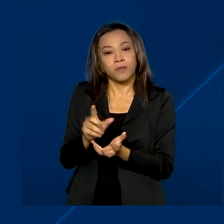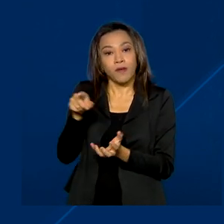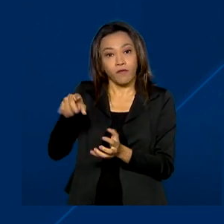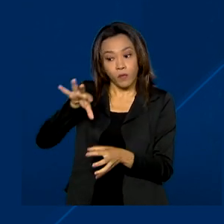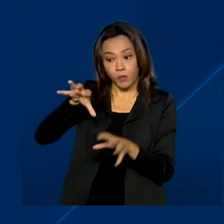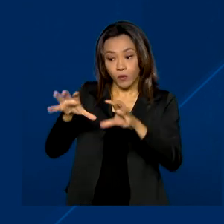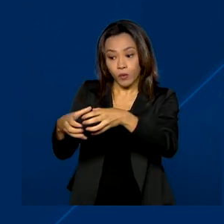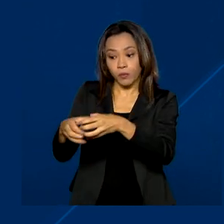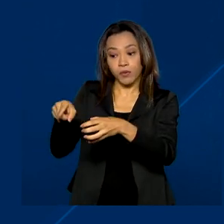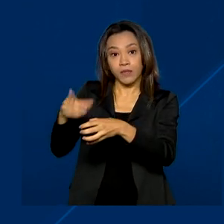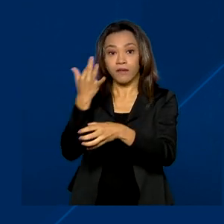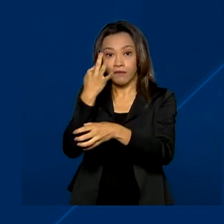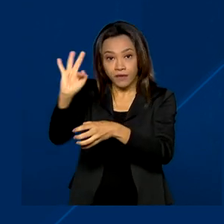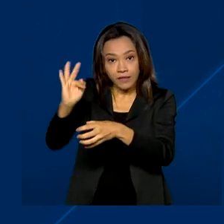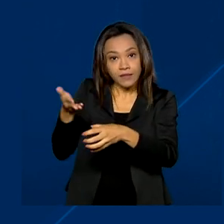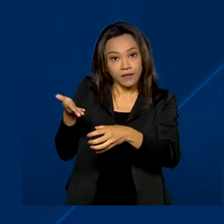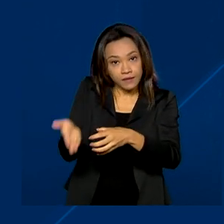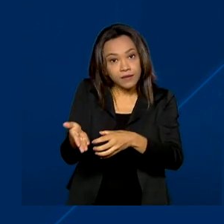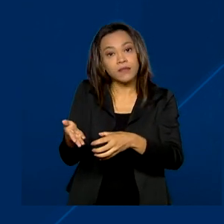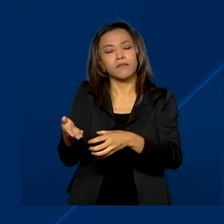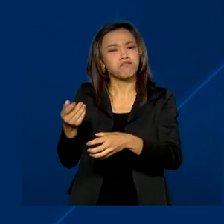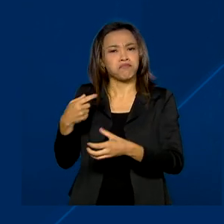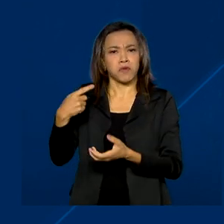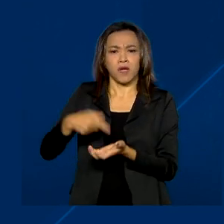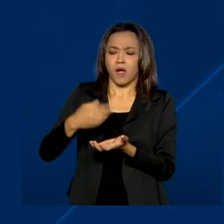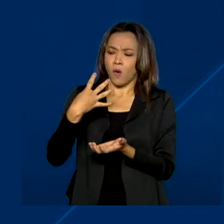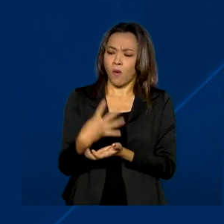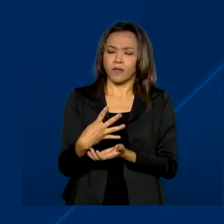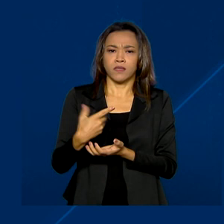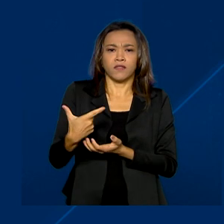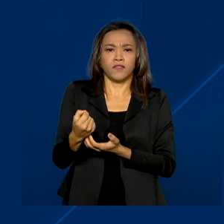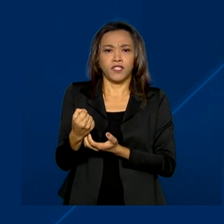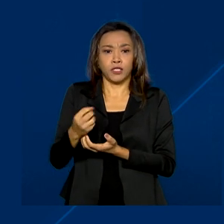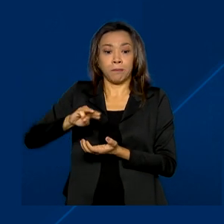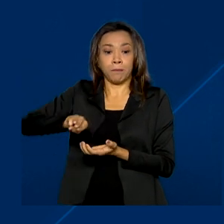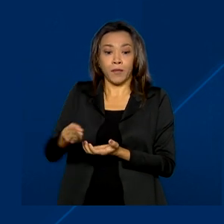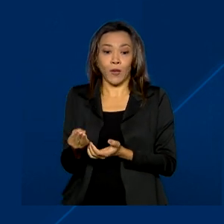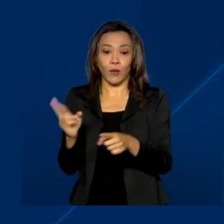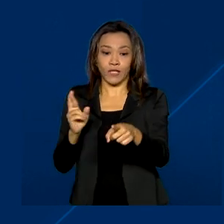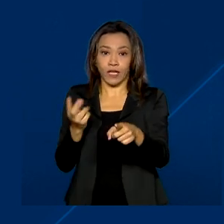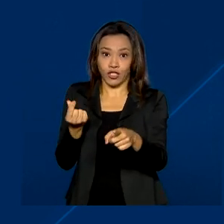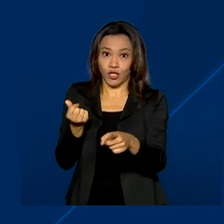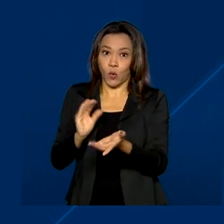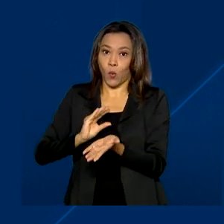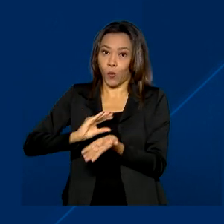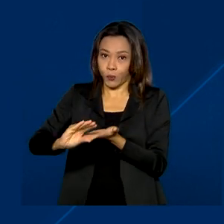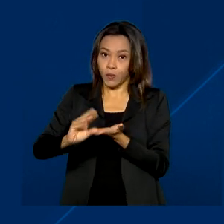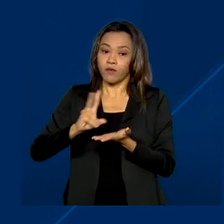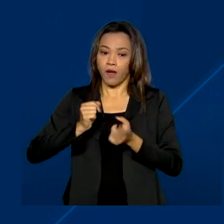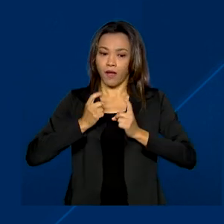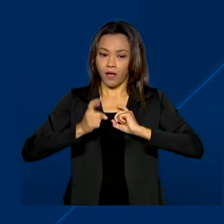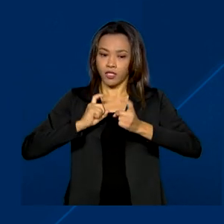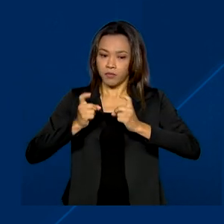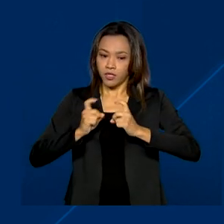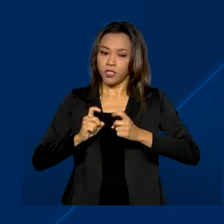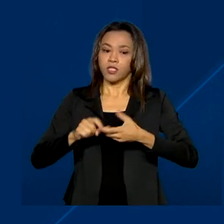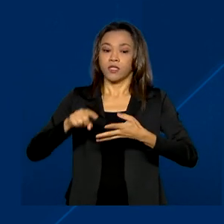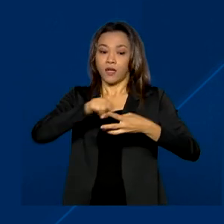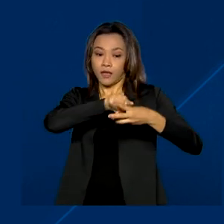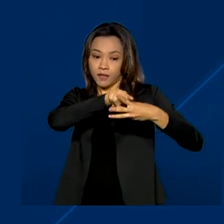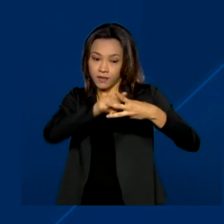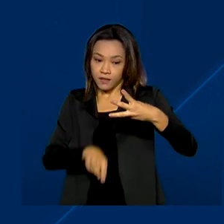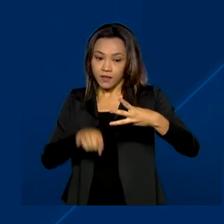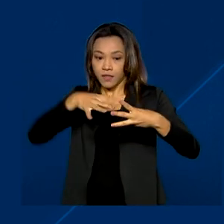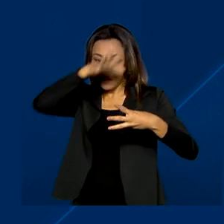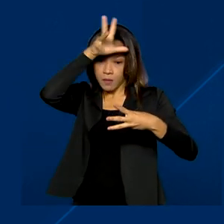foi o grupo francês Weiss Airport, com um lance de 420 milhões de reais. E vai operar nos terminais de Manaus, Tabatinga e